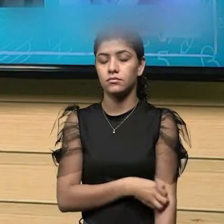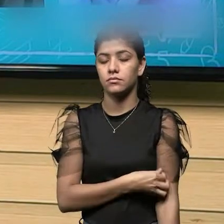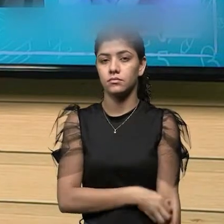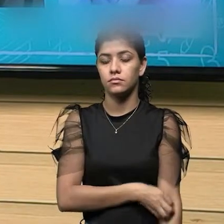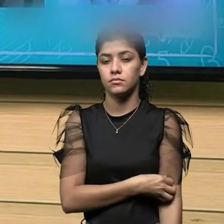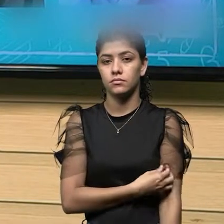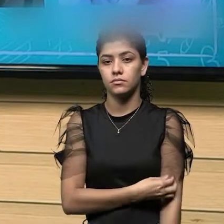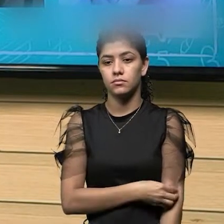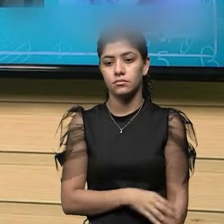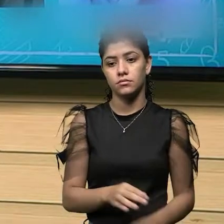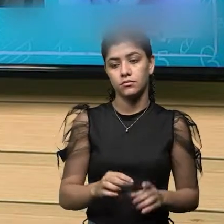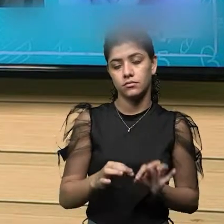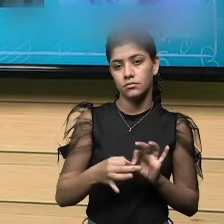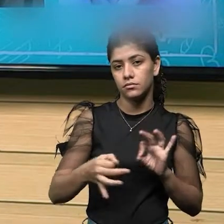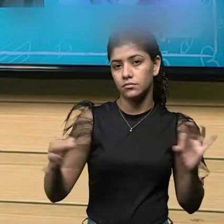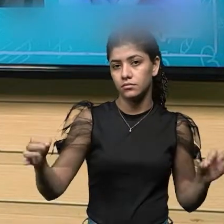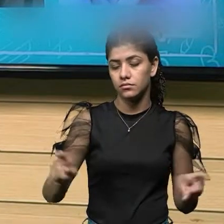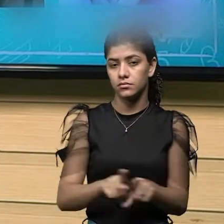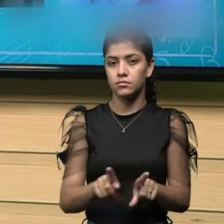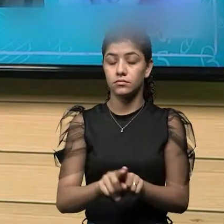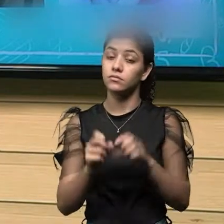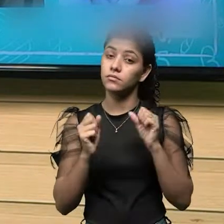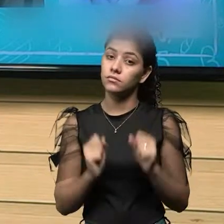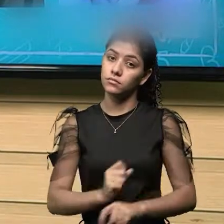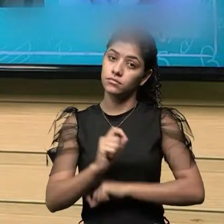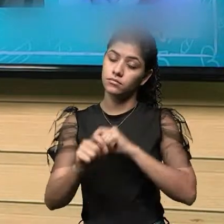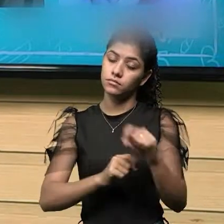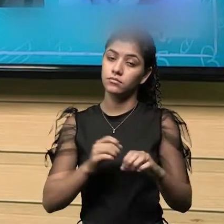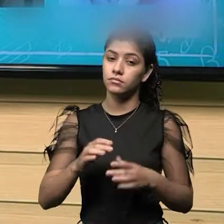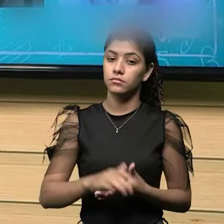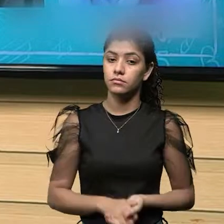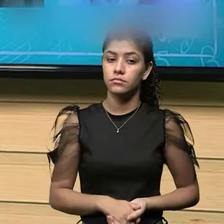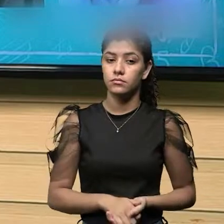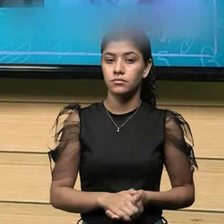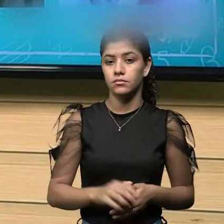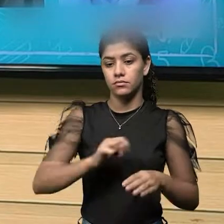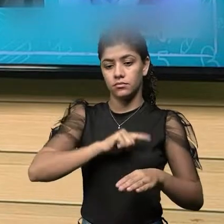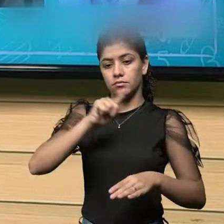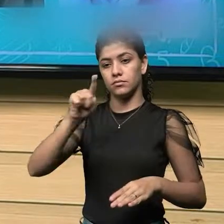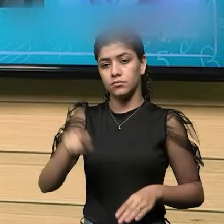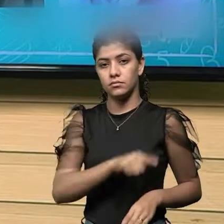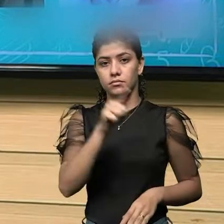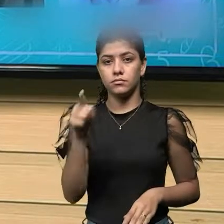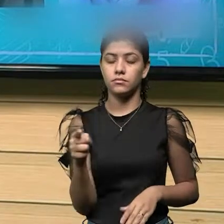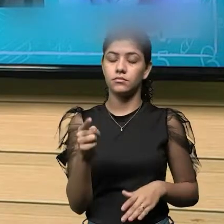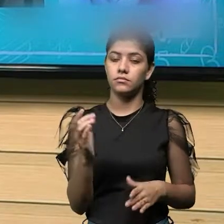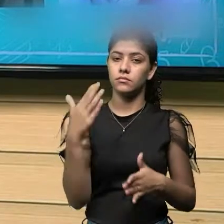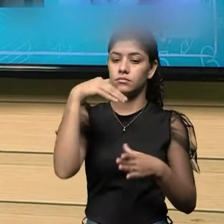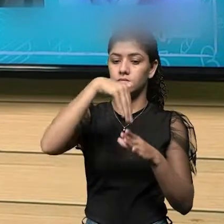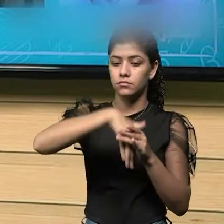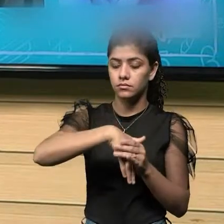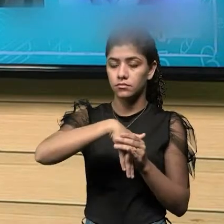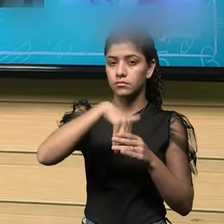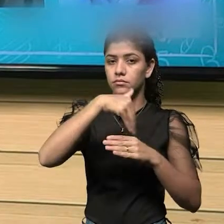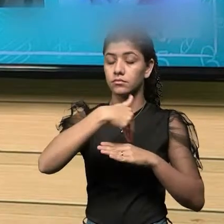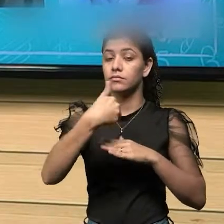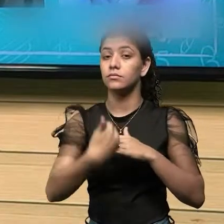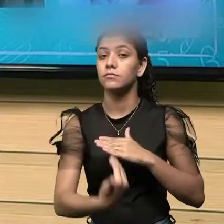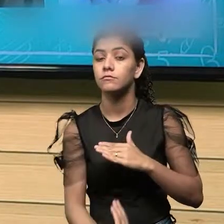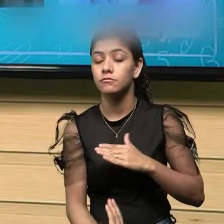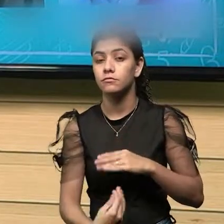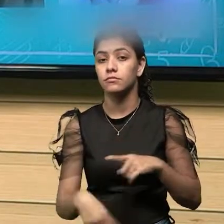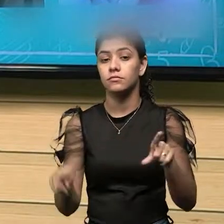peças pequenas, obviamente, mas também podemos tirar medidas de diâmetro interno, de diâmetro externo, como nós temos um exemplo aqui,